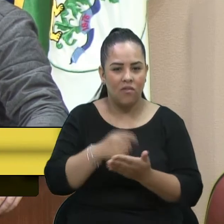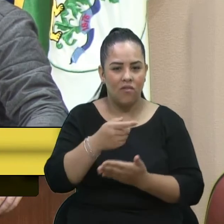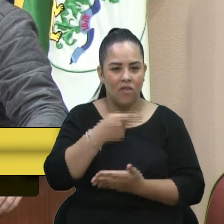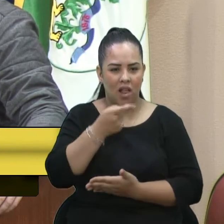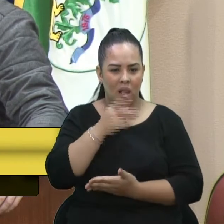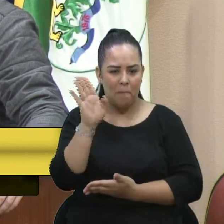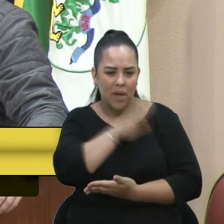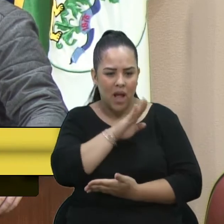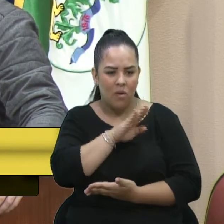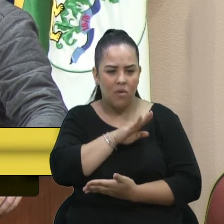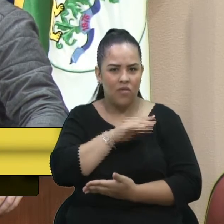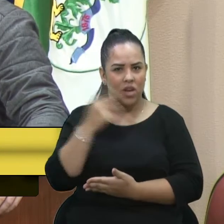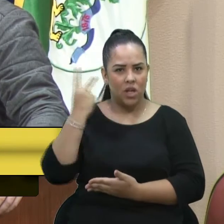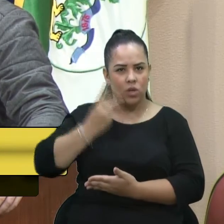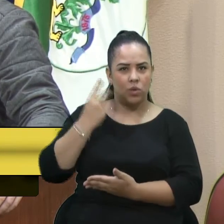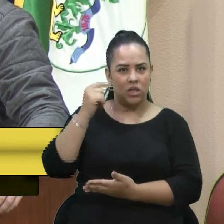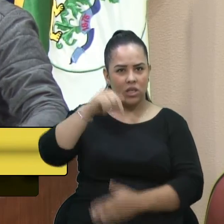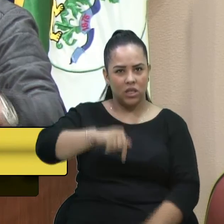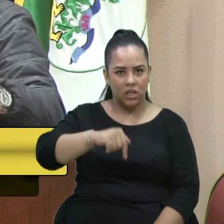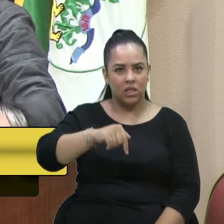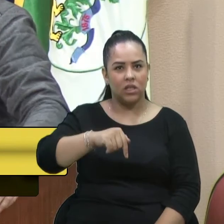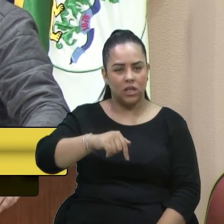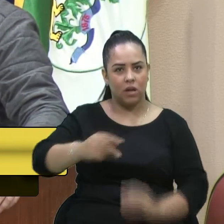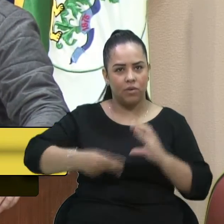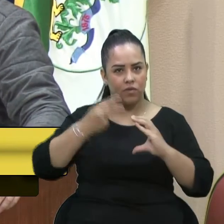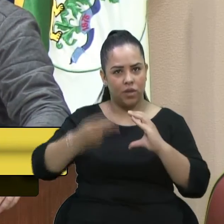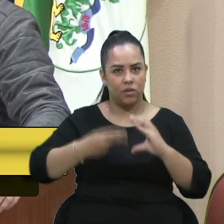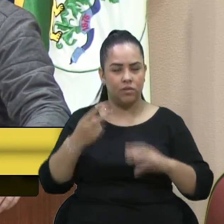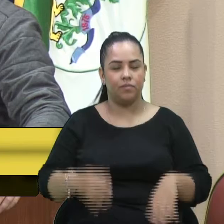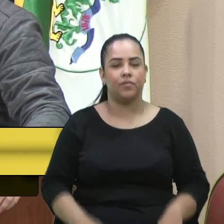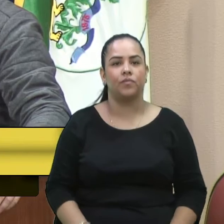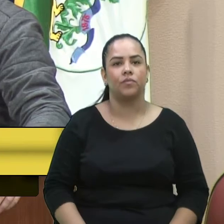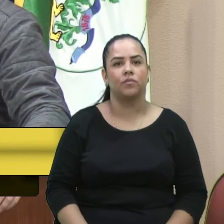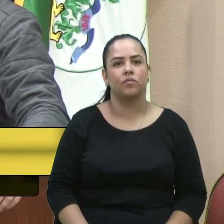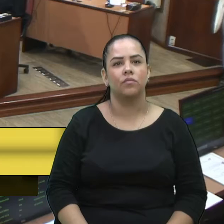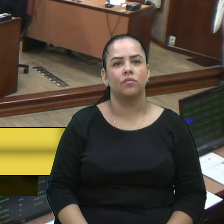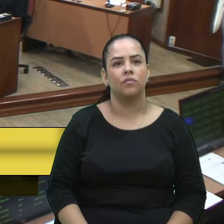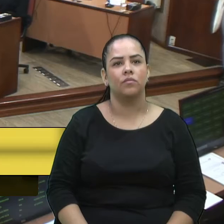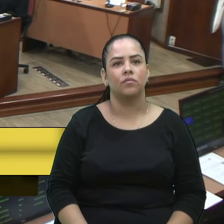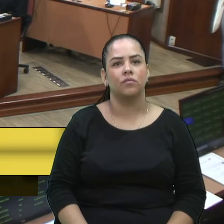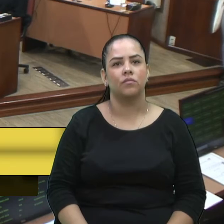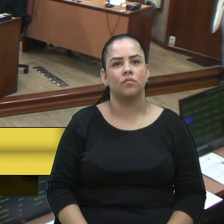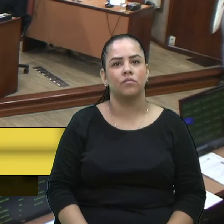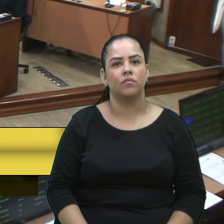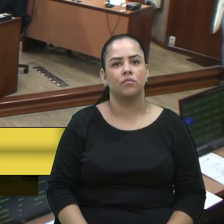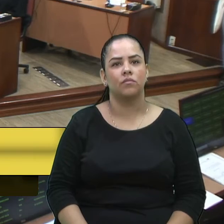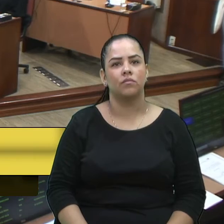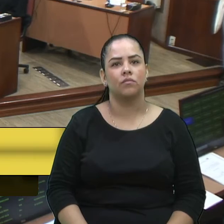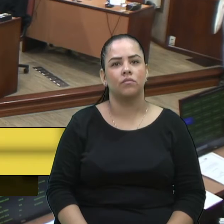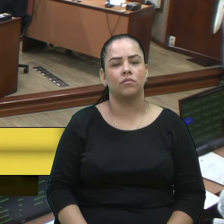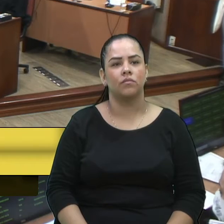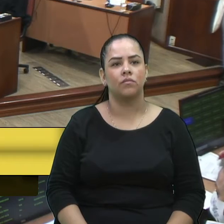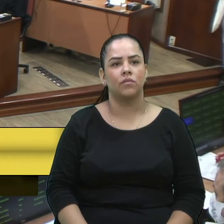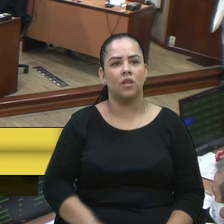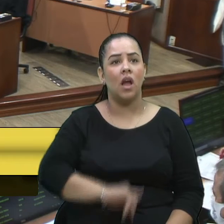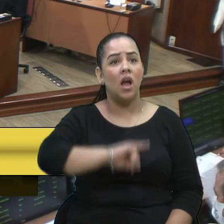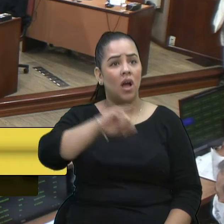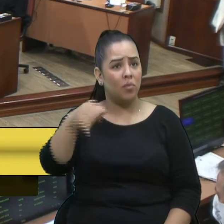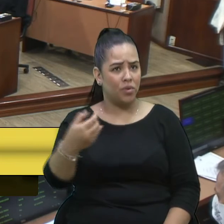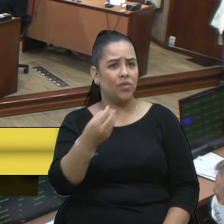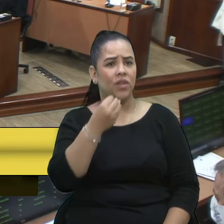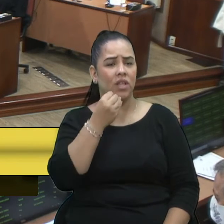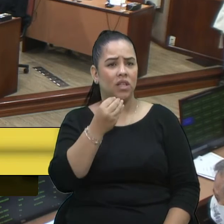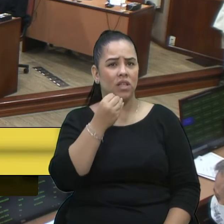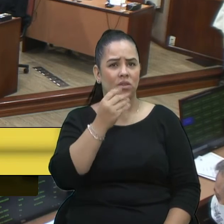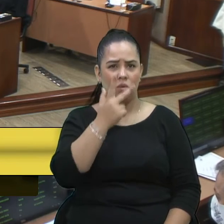vereadores aqui dessa casa. Uma parte, vereador. Só parte, vereador. líder da bancada do PTB, senhor presidente. Aproveitando o gancho do